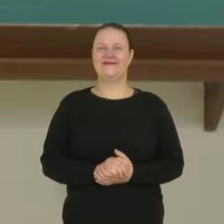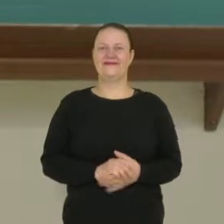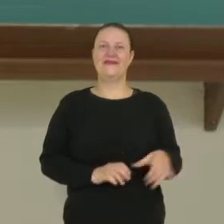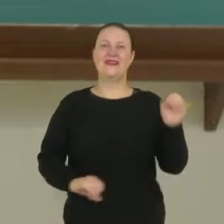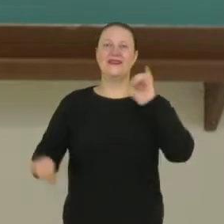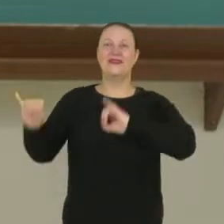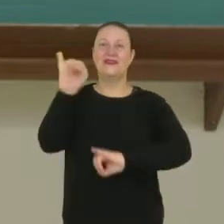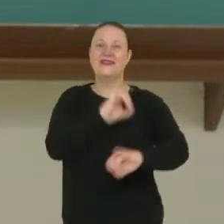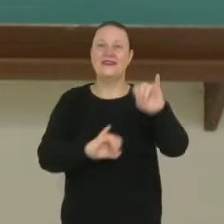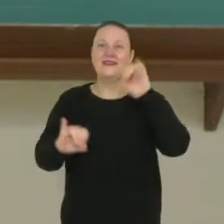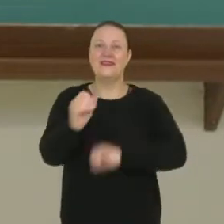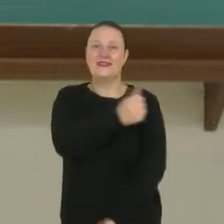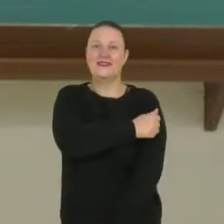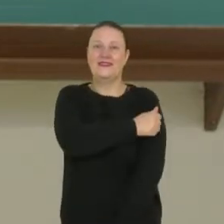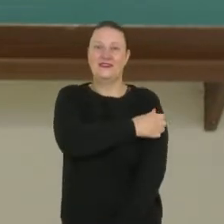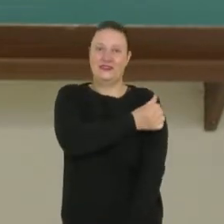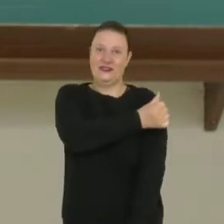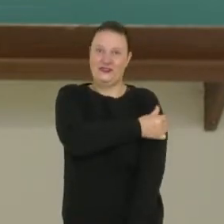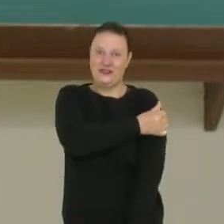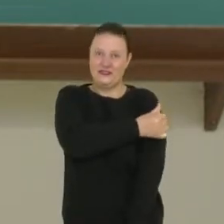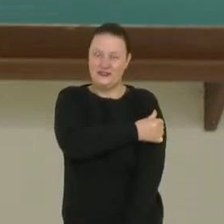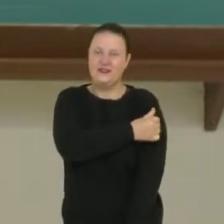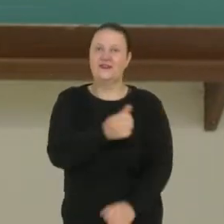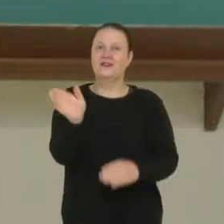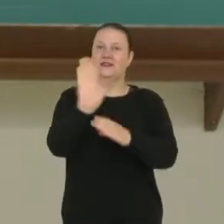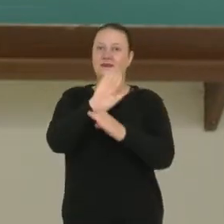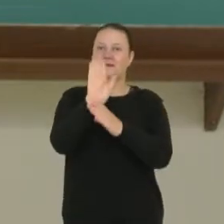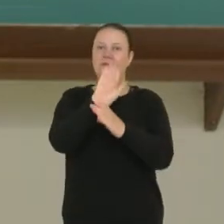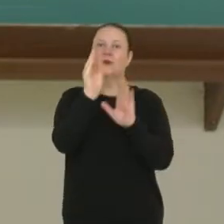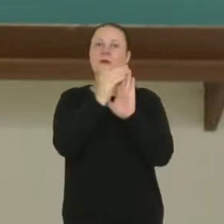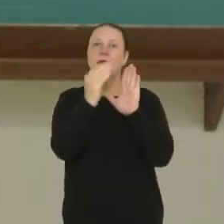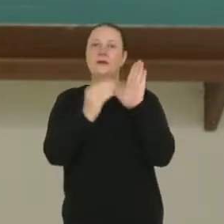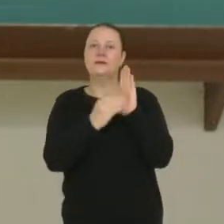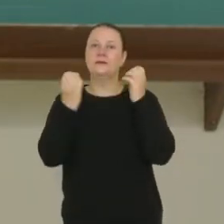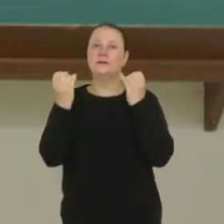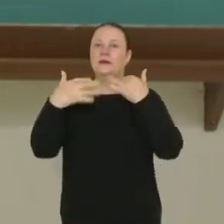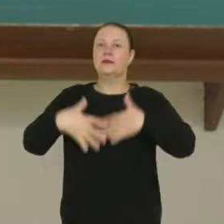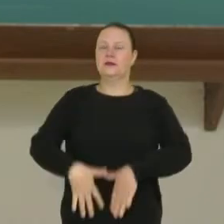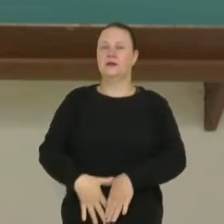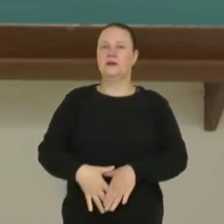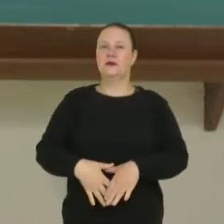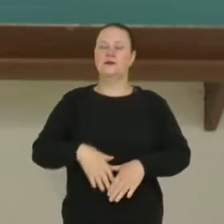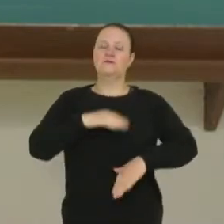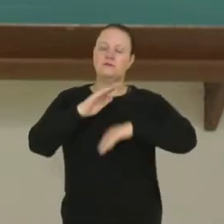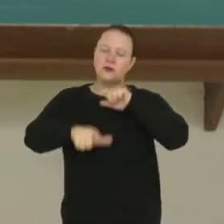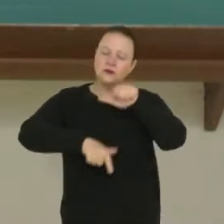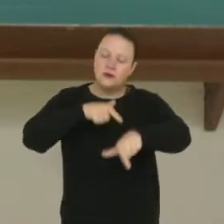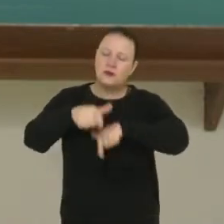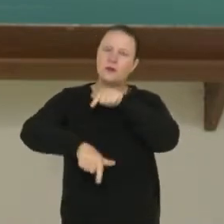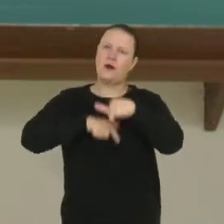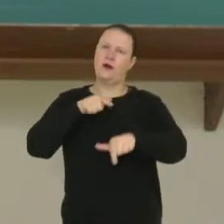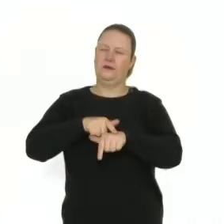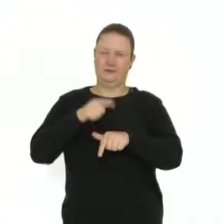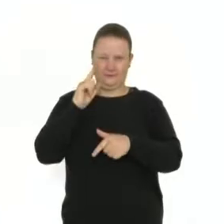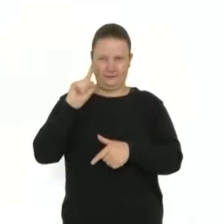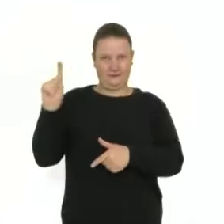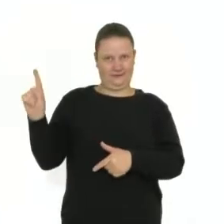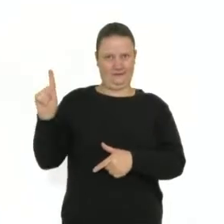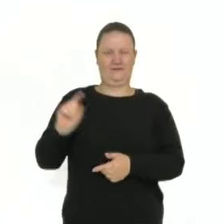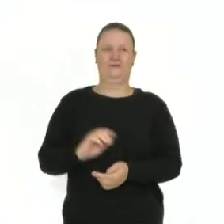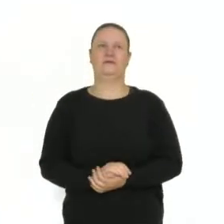Olá estudantes do sexto ano! Neste vídeo vamos falar sobre a prestação de serviços. Acompanhe comigo.